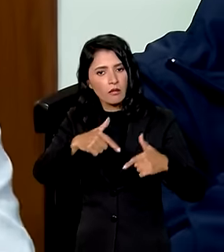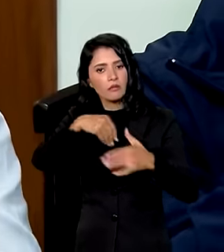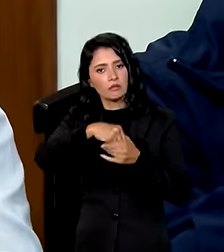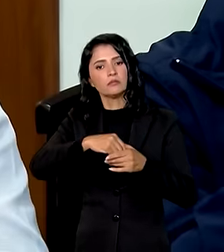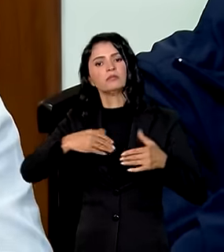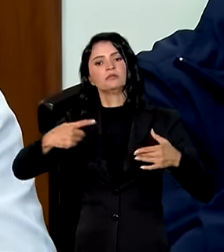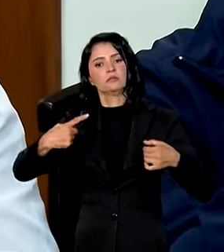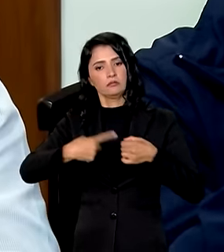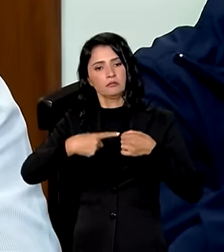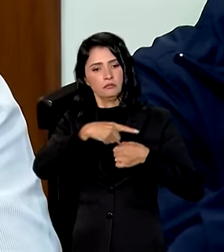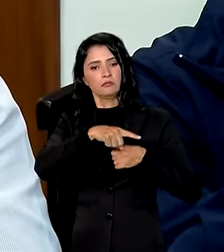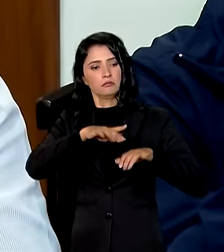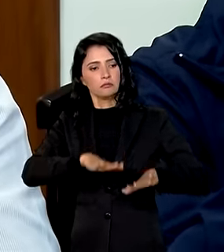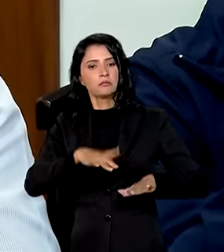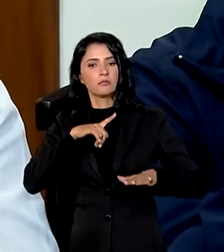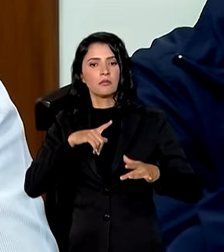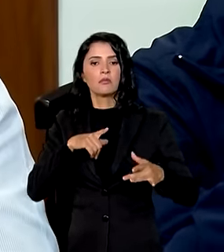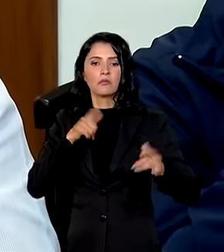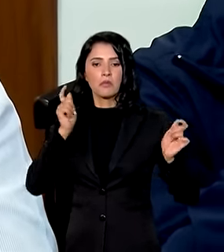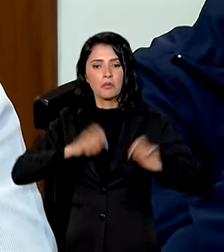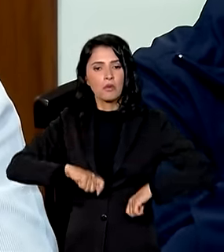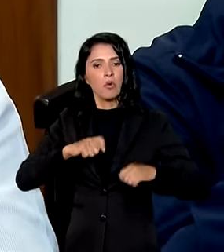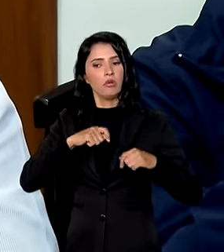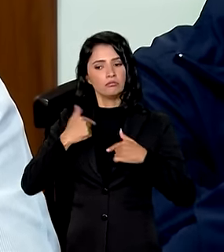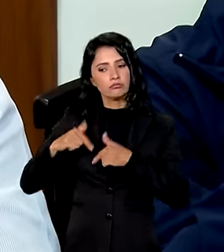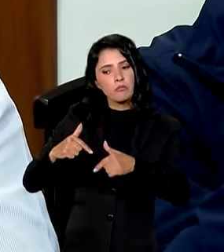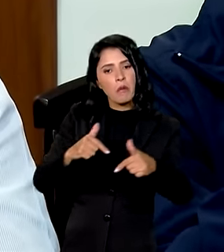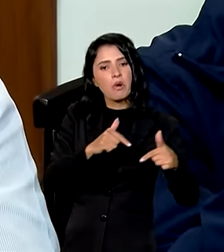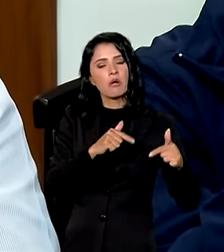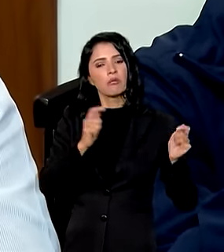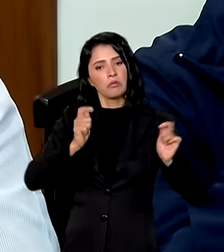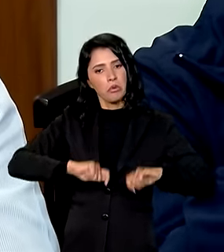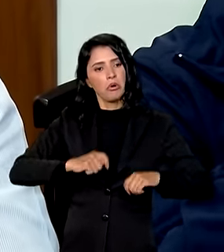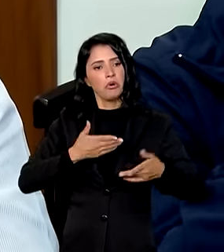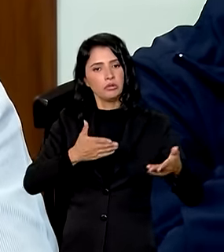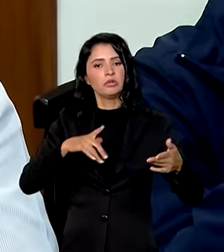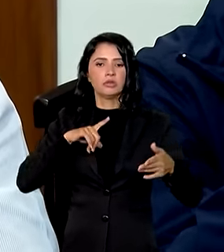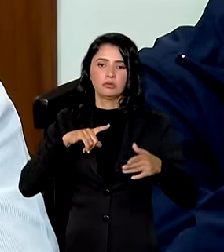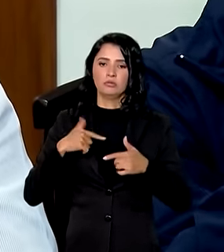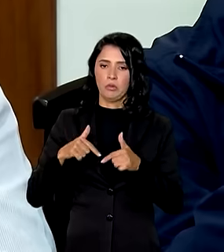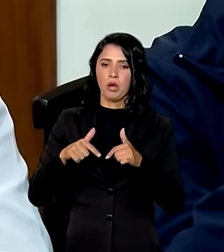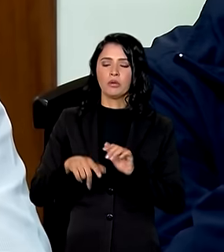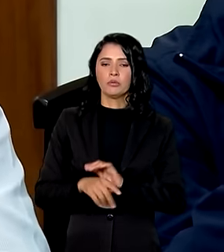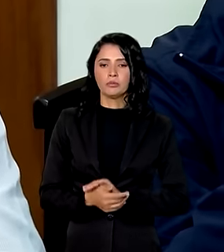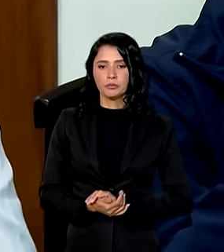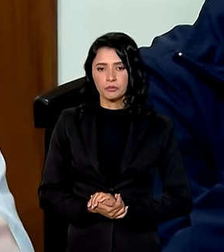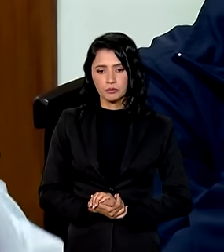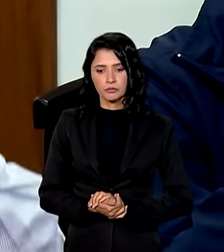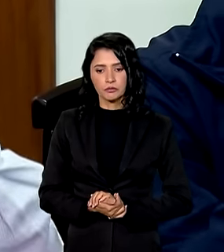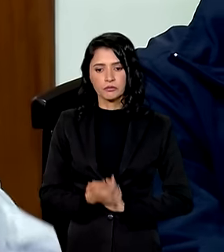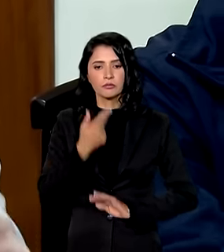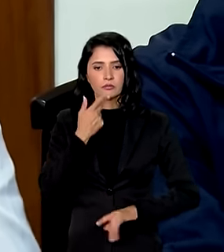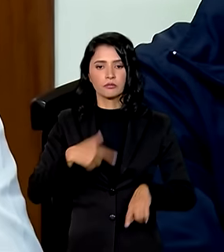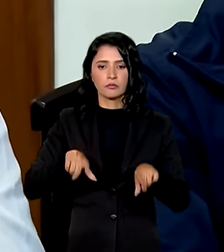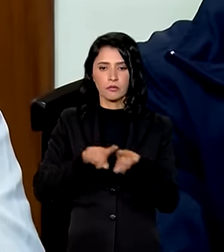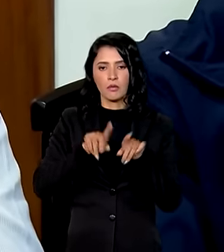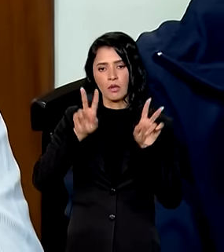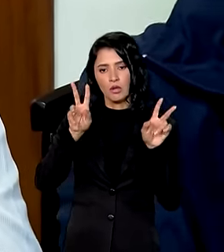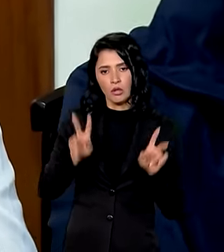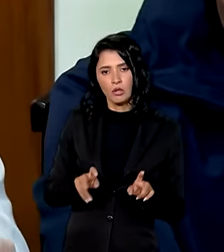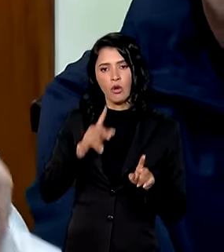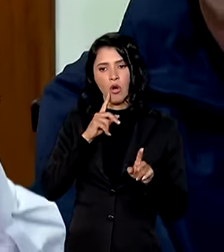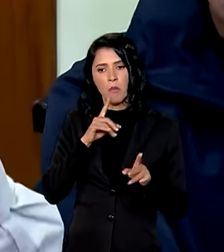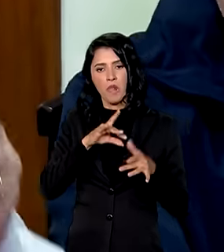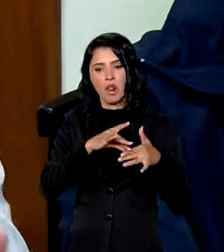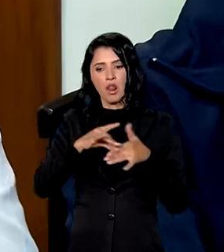cidade em que eles têm condições de desenvolver as atividades foi falado muito sobre a questão do envio de